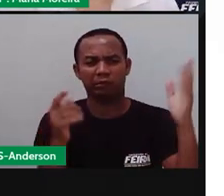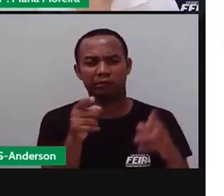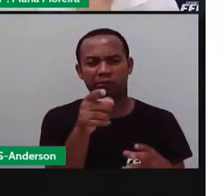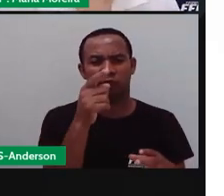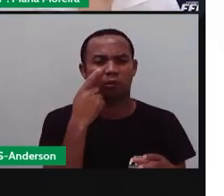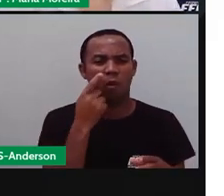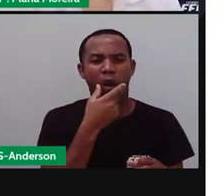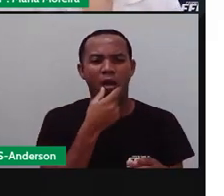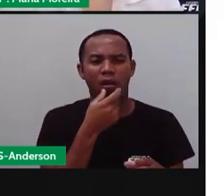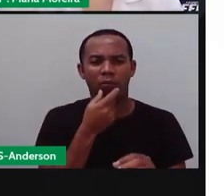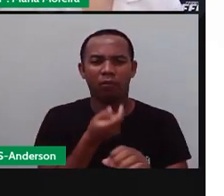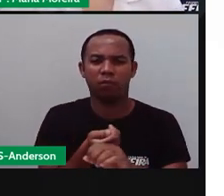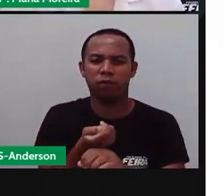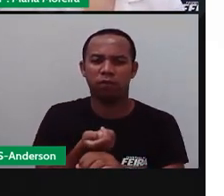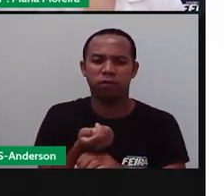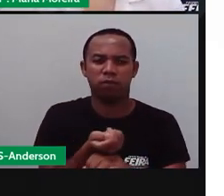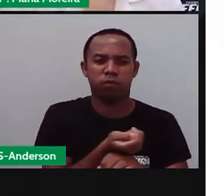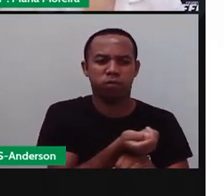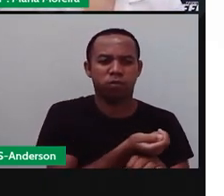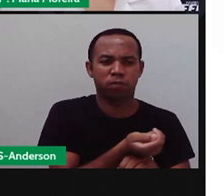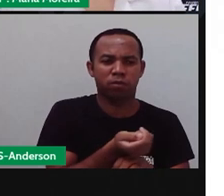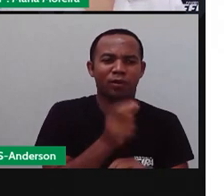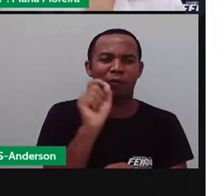da imagem, né? Pronto.